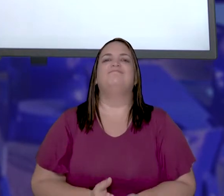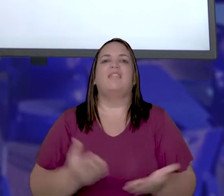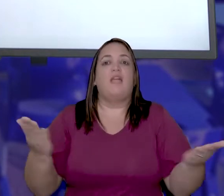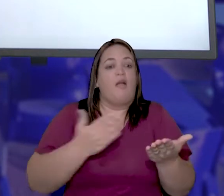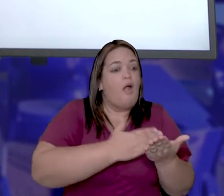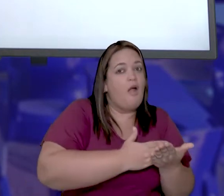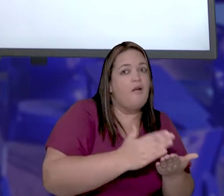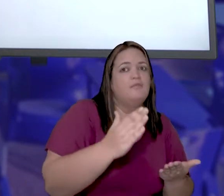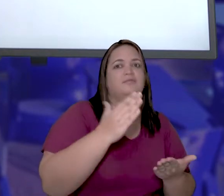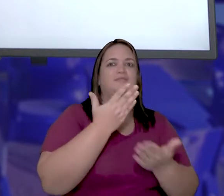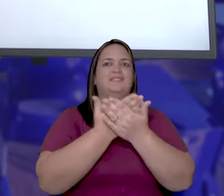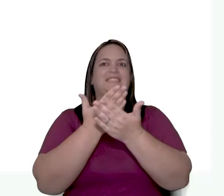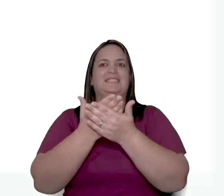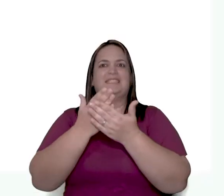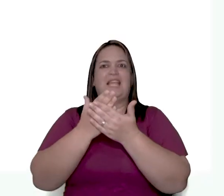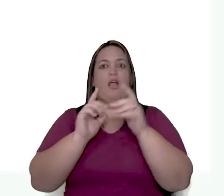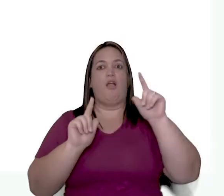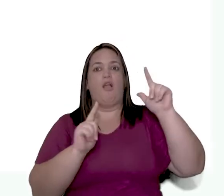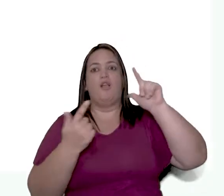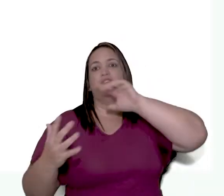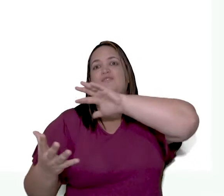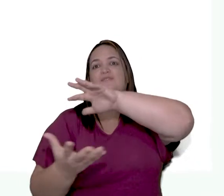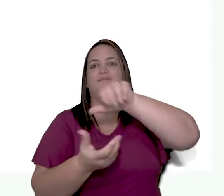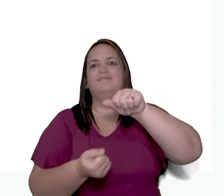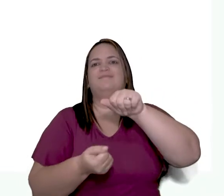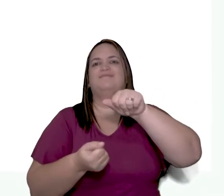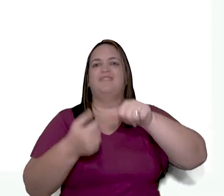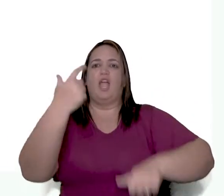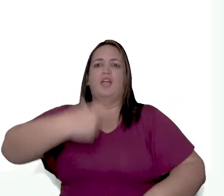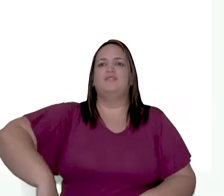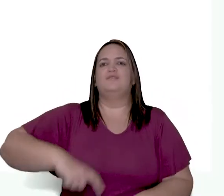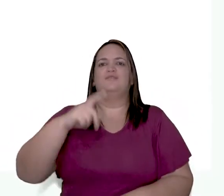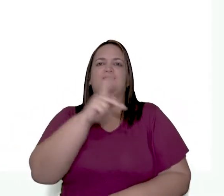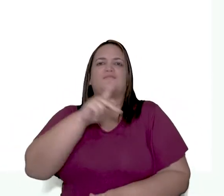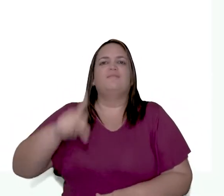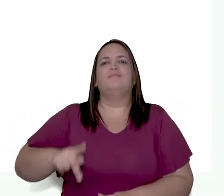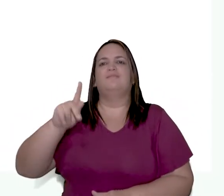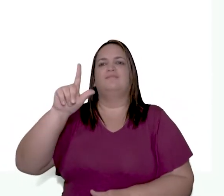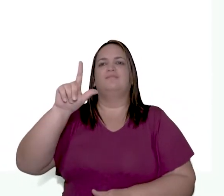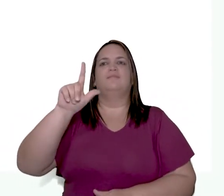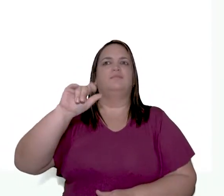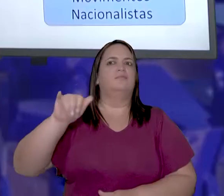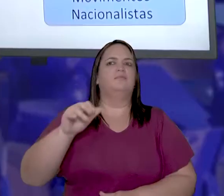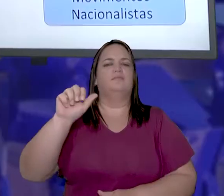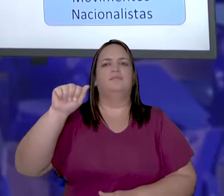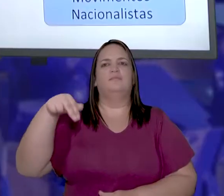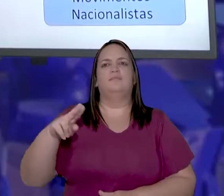continuar com as aulas de Geografia. Eu sou a professora Januária e vamos dar início.